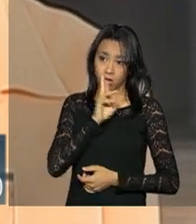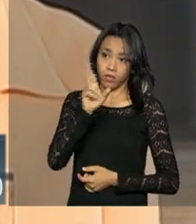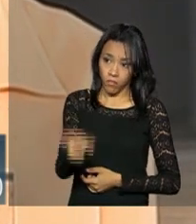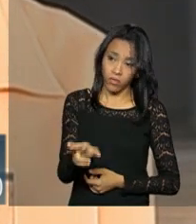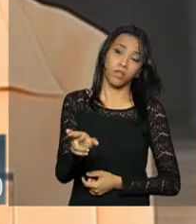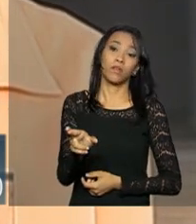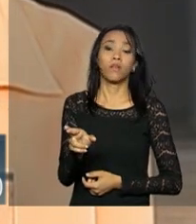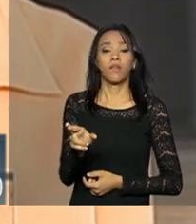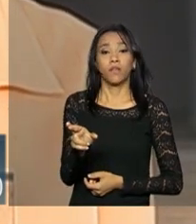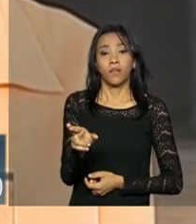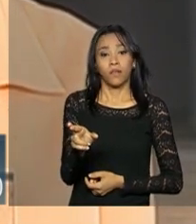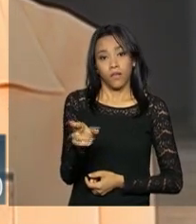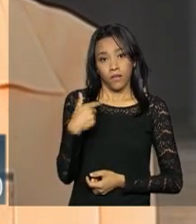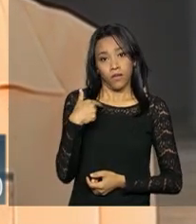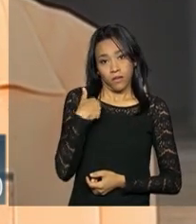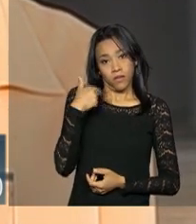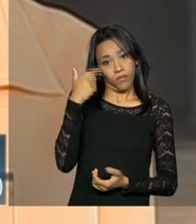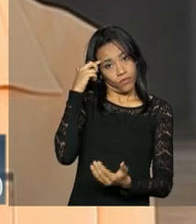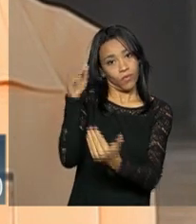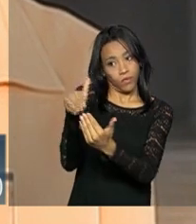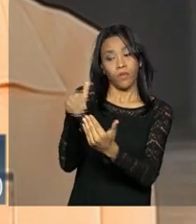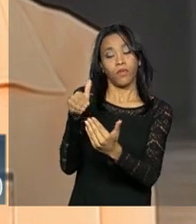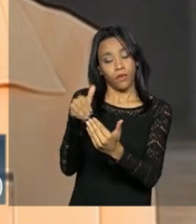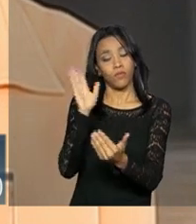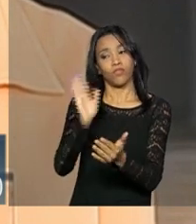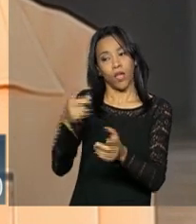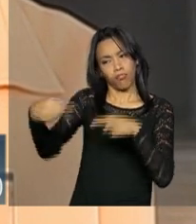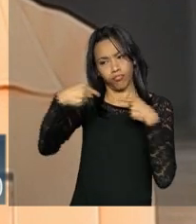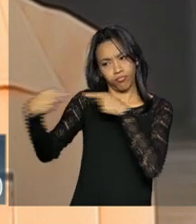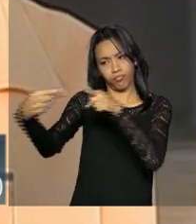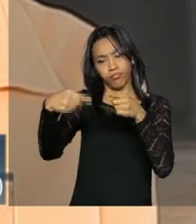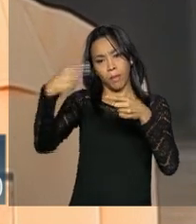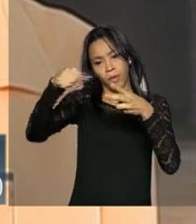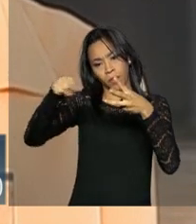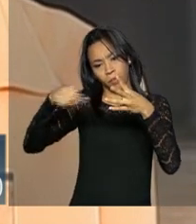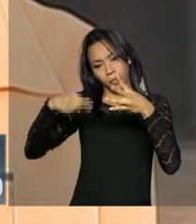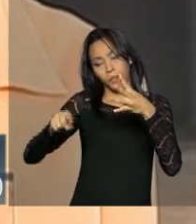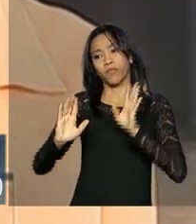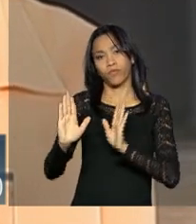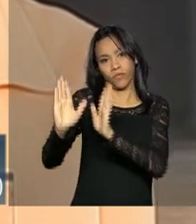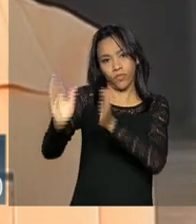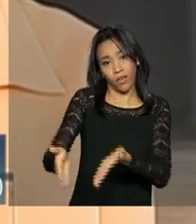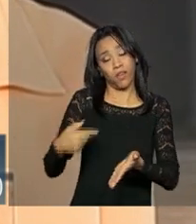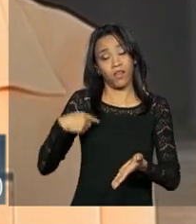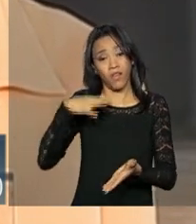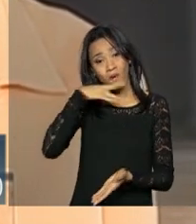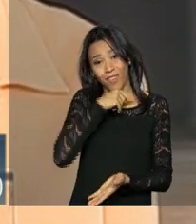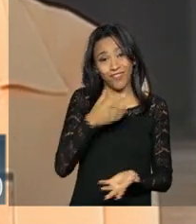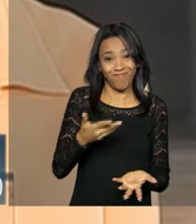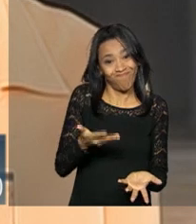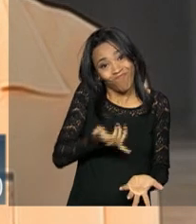integralmente com ela, até porque discuti bastante todos esses aspectos. Acho lamentável